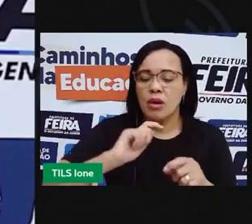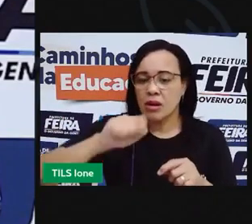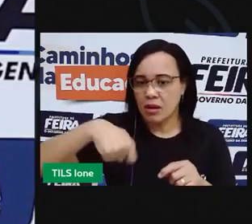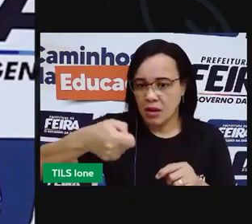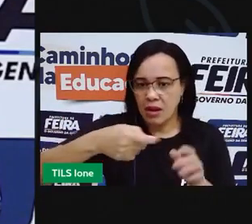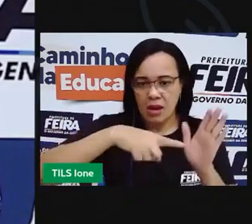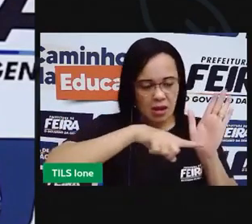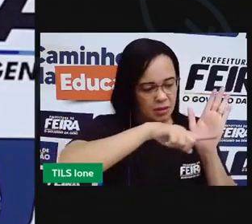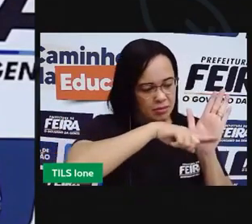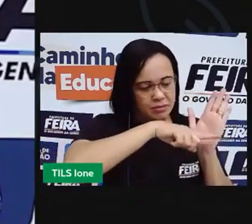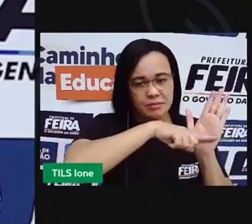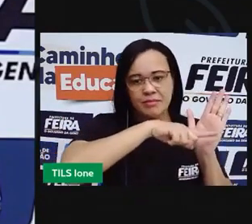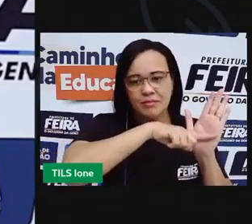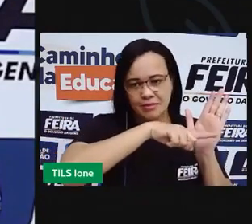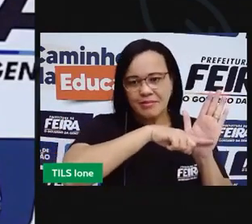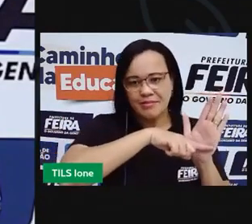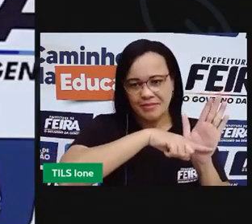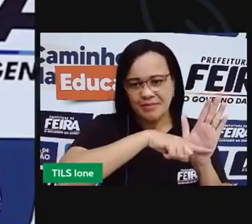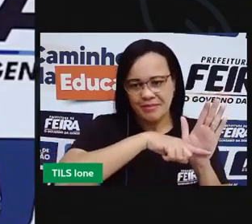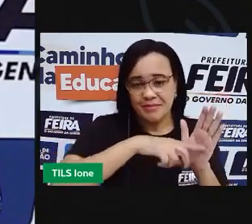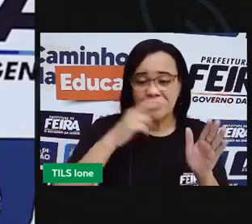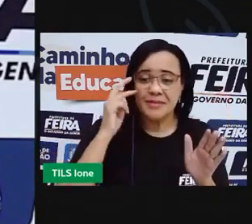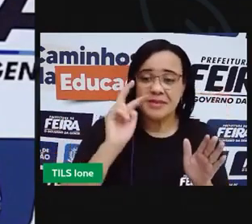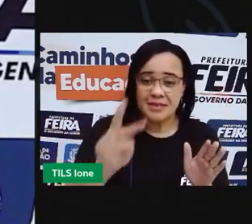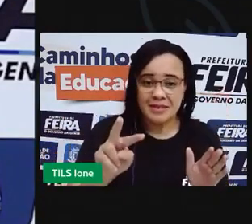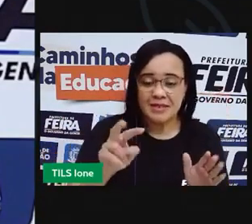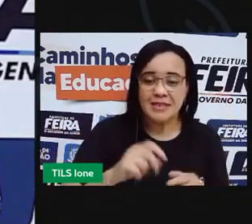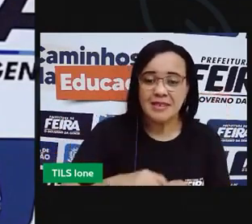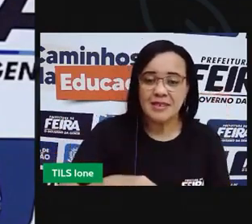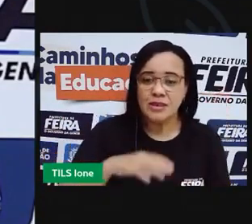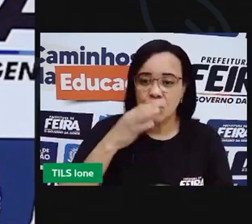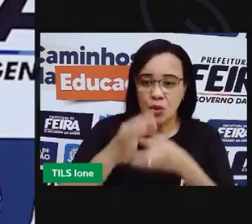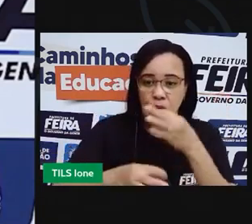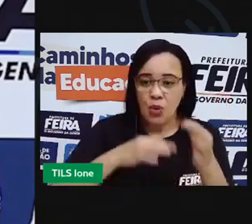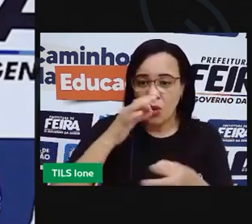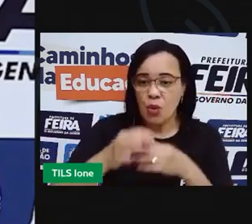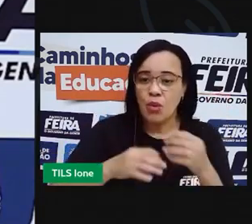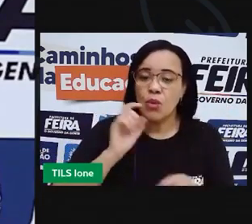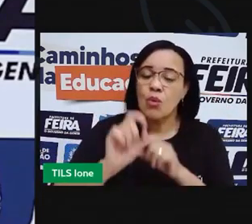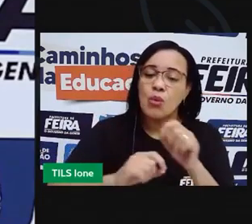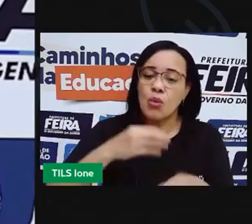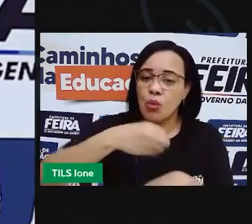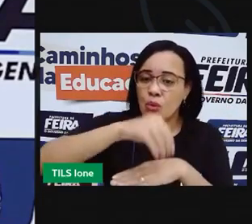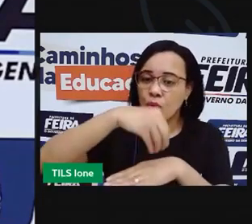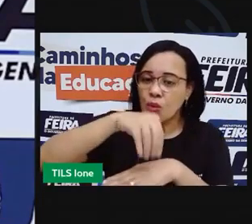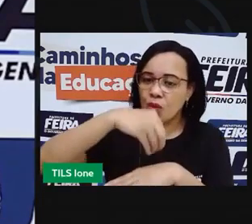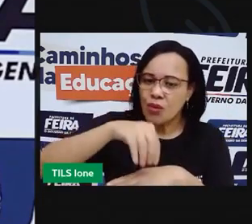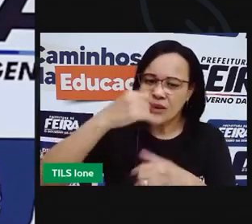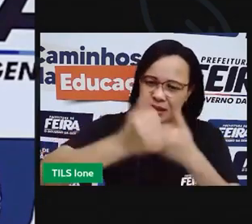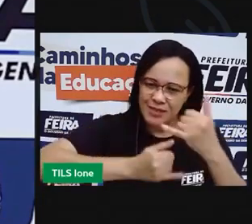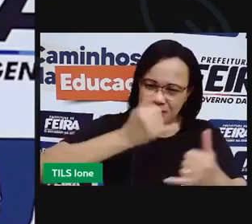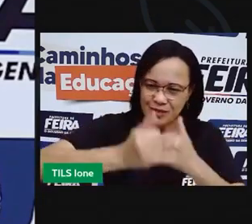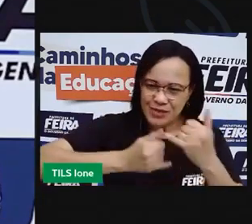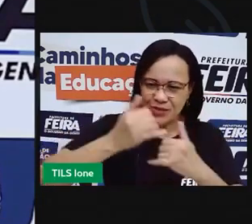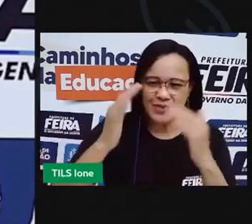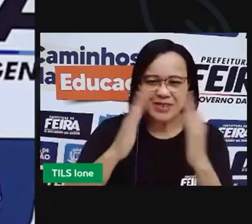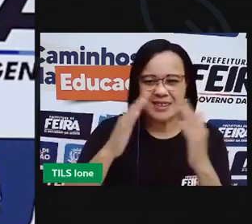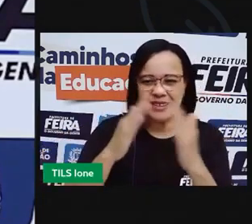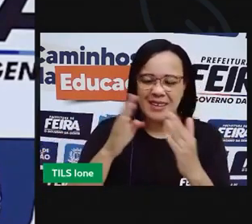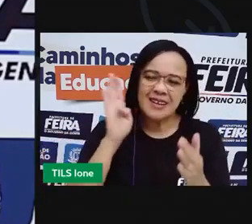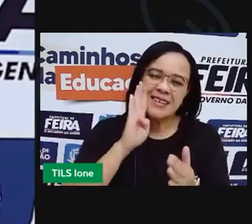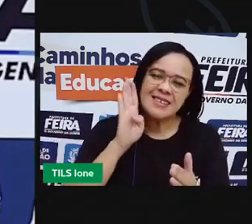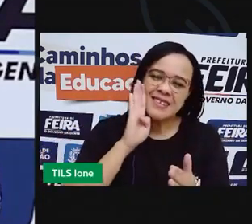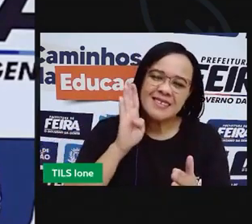tá eu deixei para vocês aí eu estou deixando um jogo para que vocês continuem aprendendo em casa e se divertir